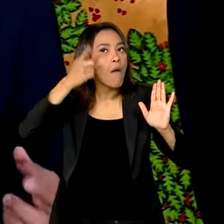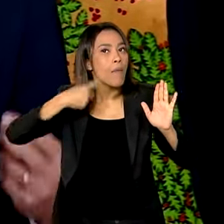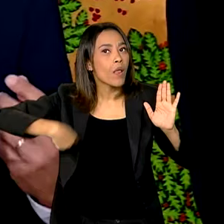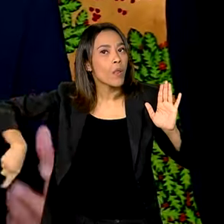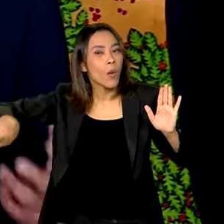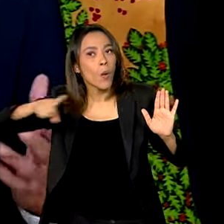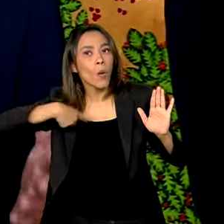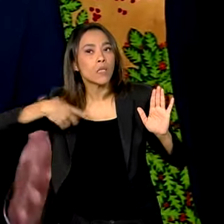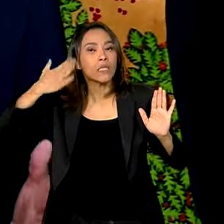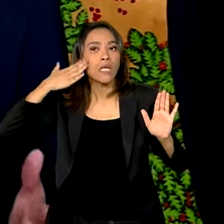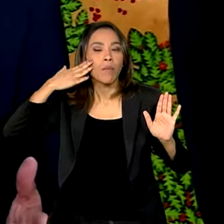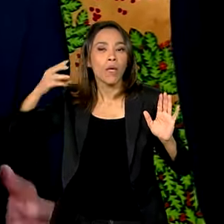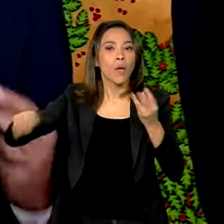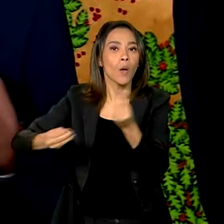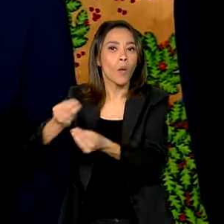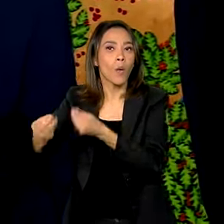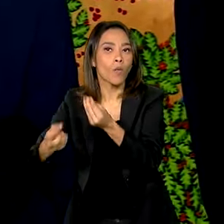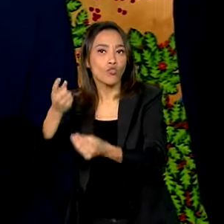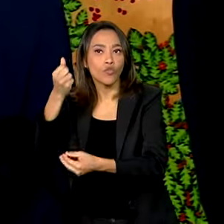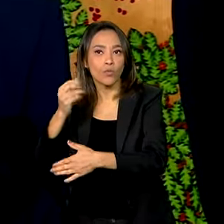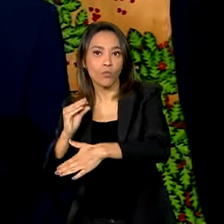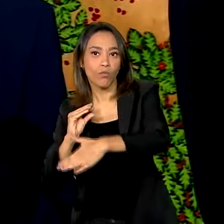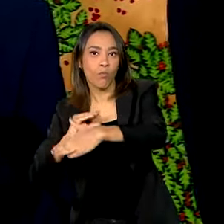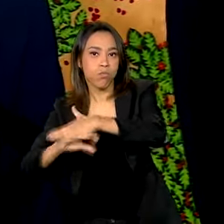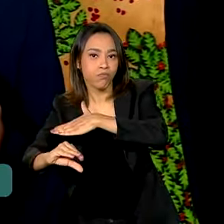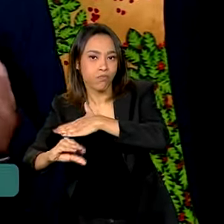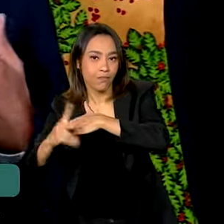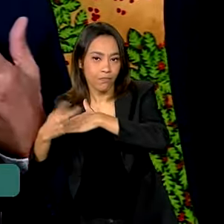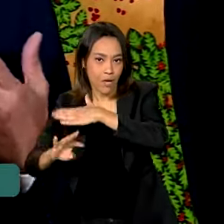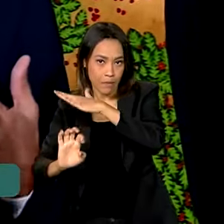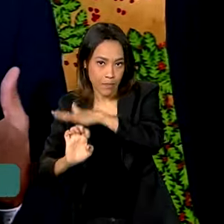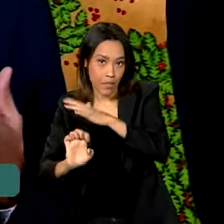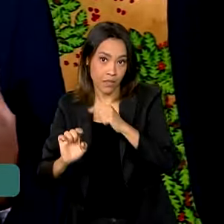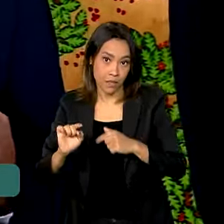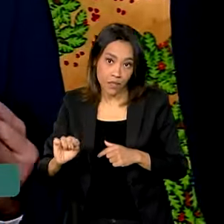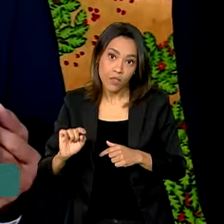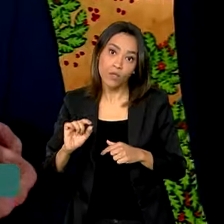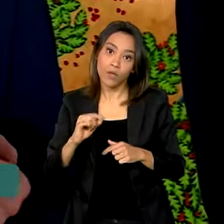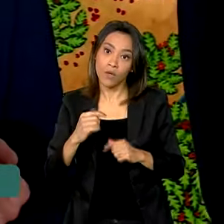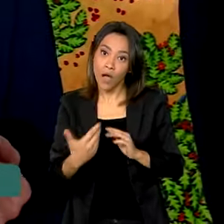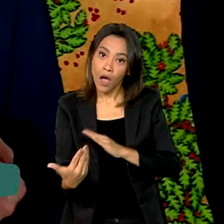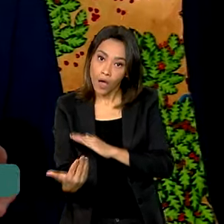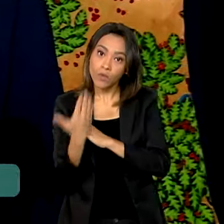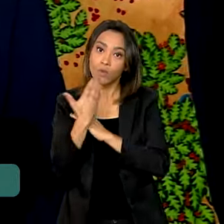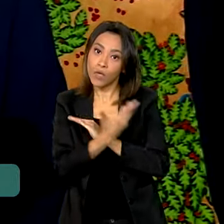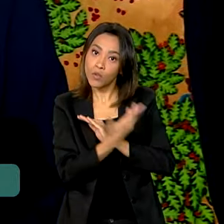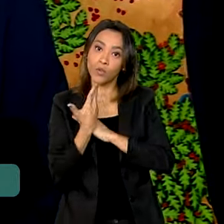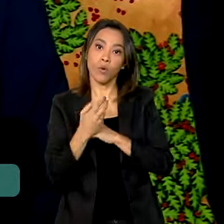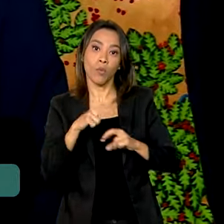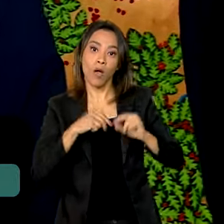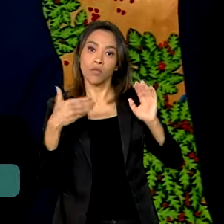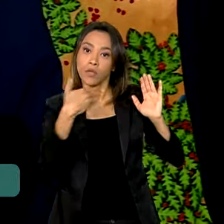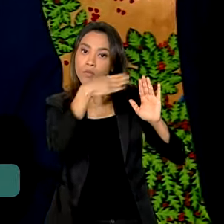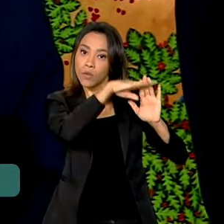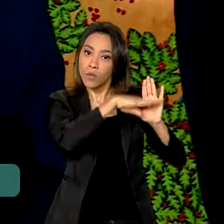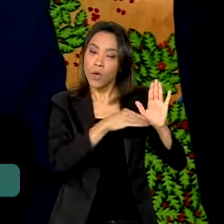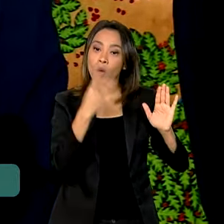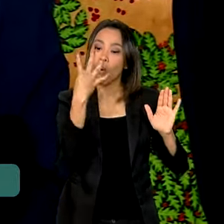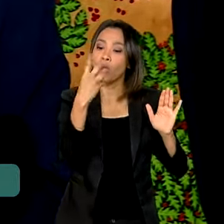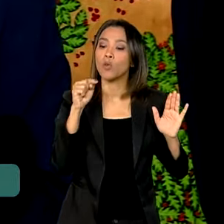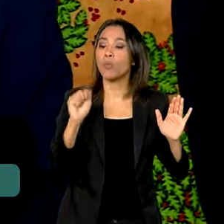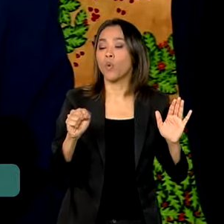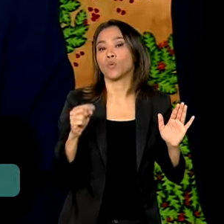também definirmos claramente o nosso investimento. Esse foi momento que nos permitiu definir 4,2 bilhões